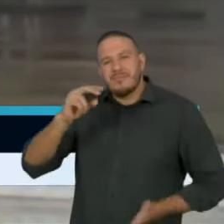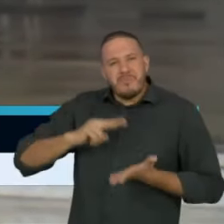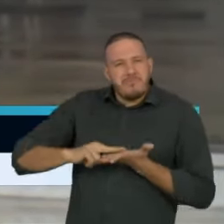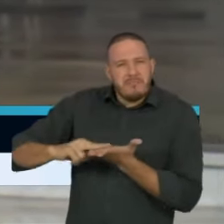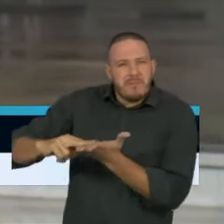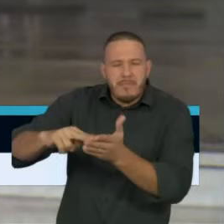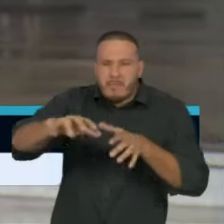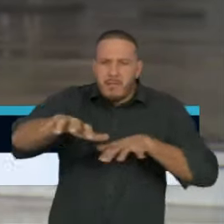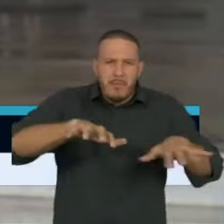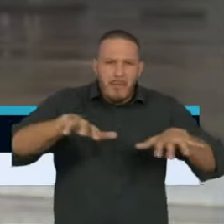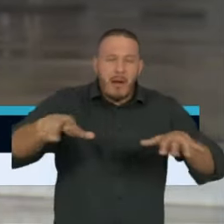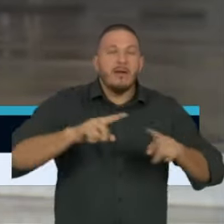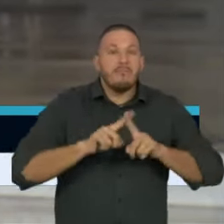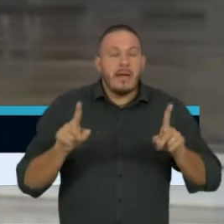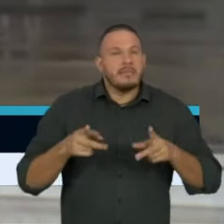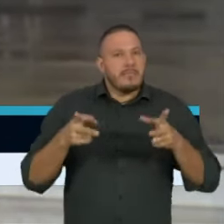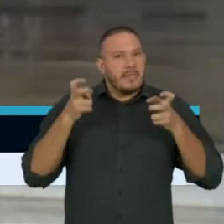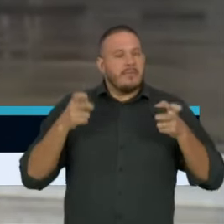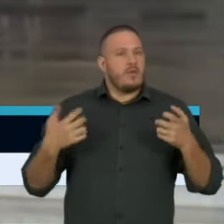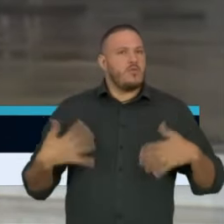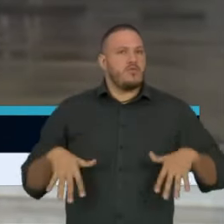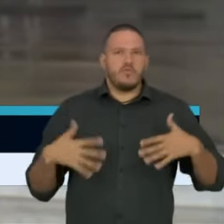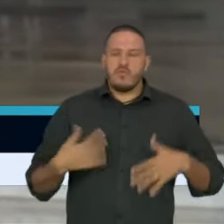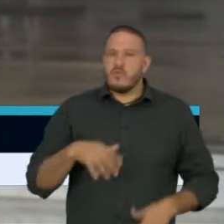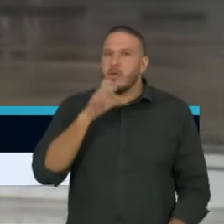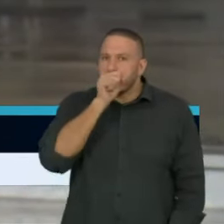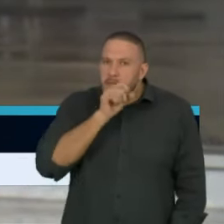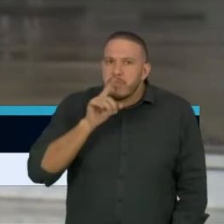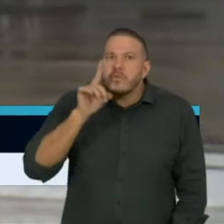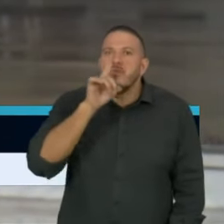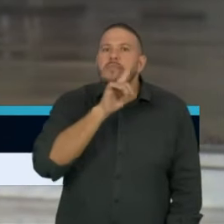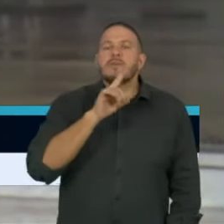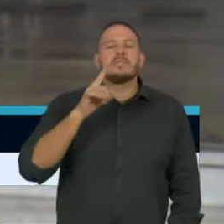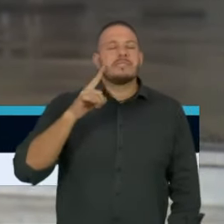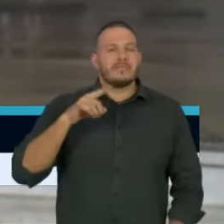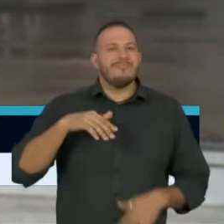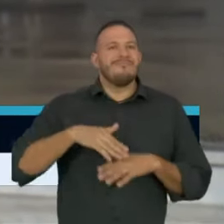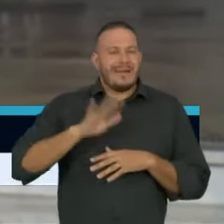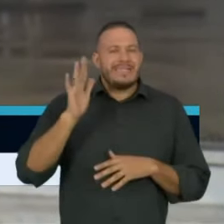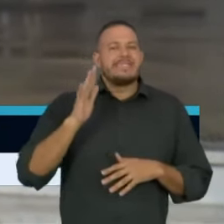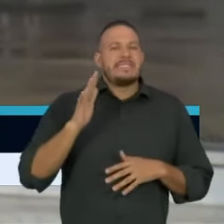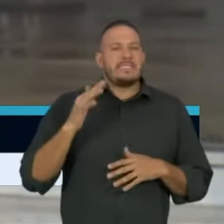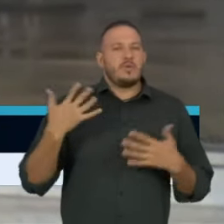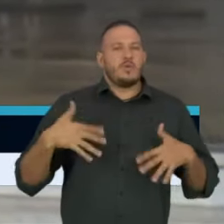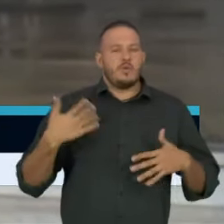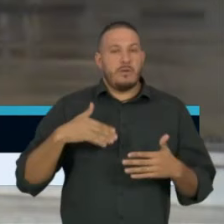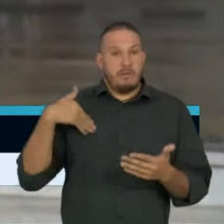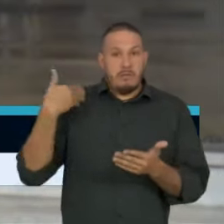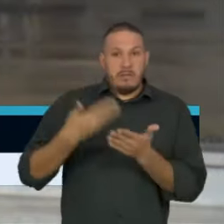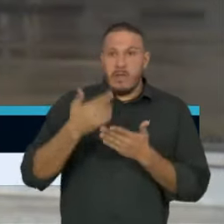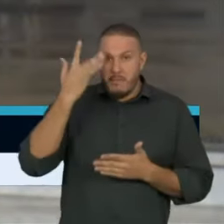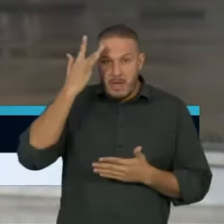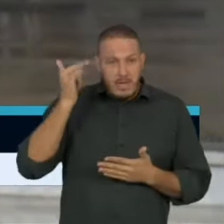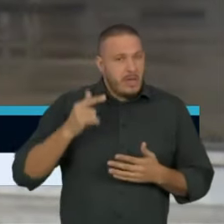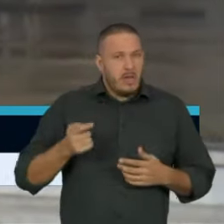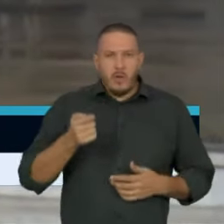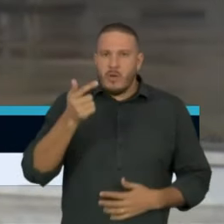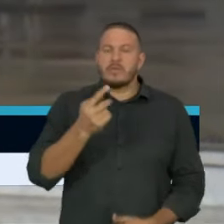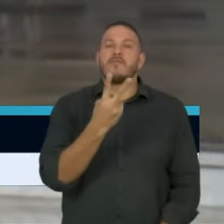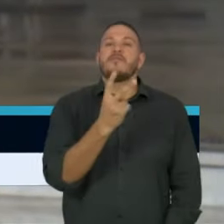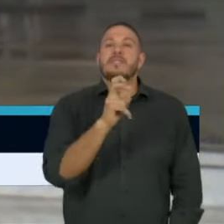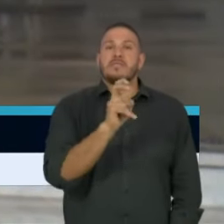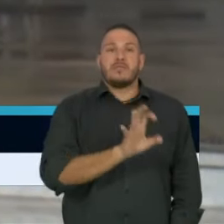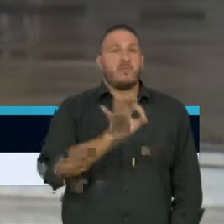nós já sentimos, nesse final de semana, pressão, tanto que é verdade que, até amanhã, praticamente 25